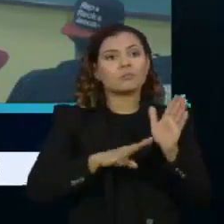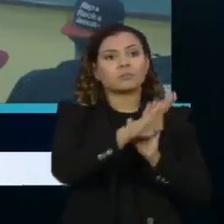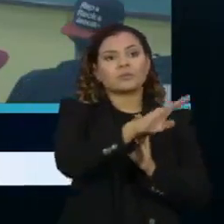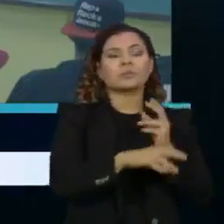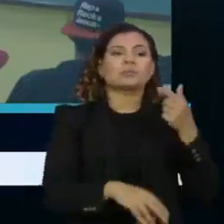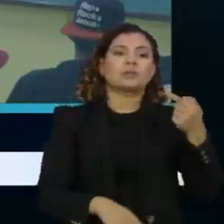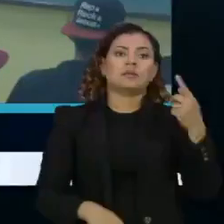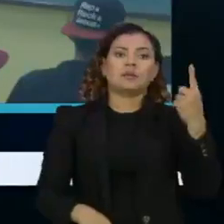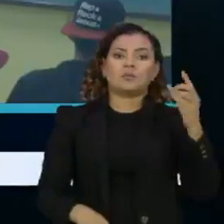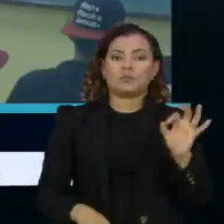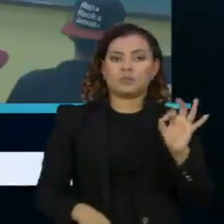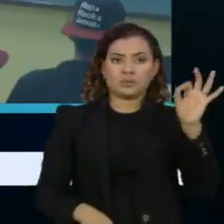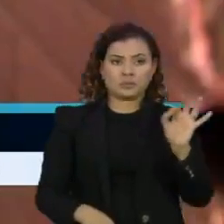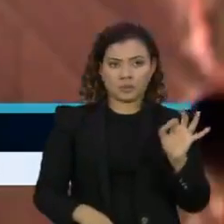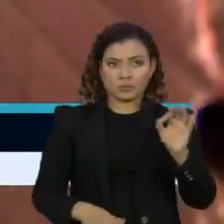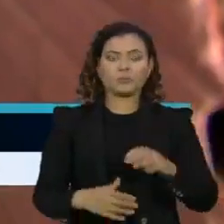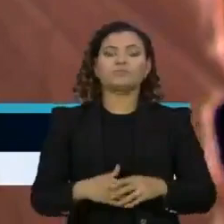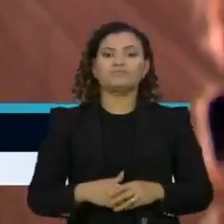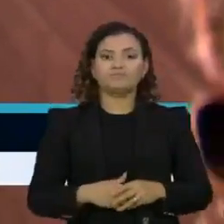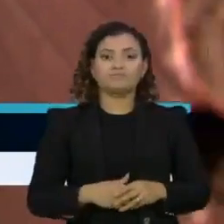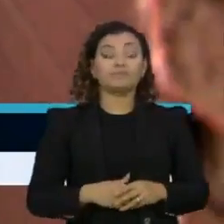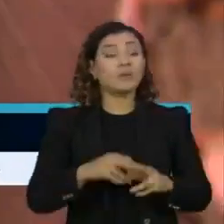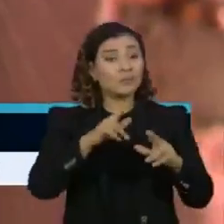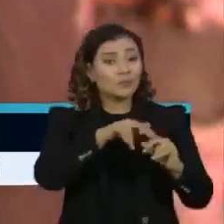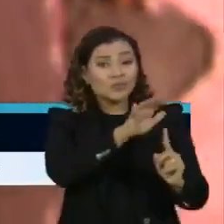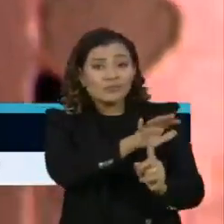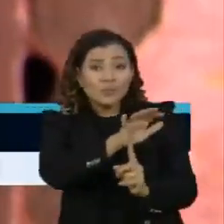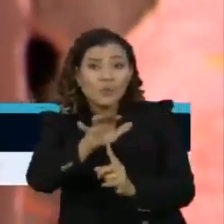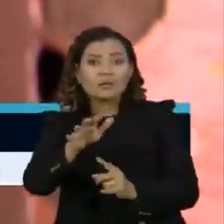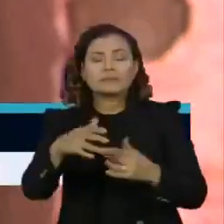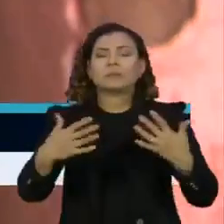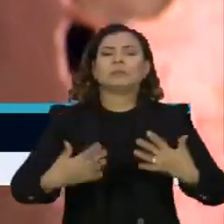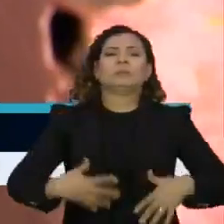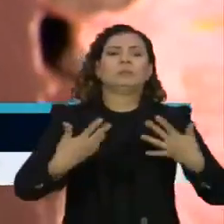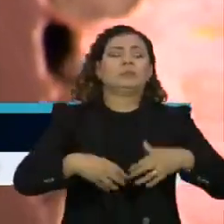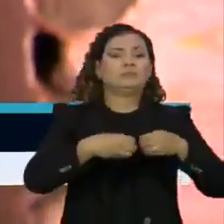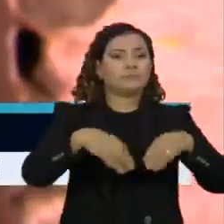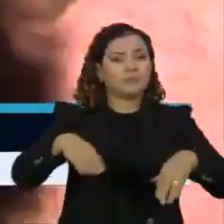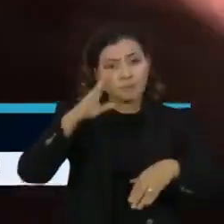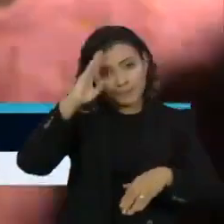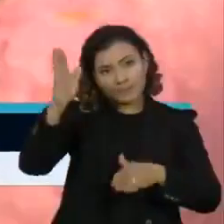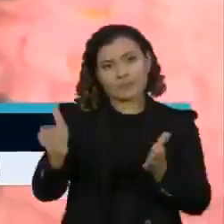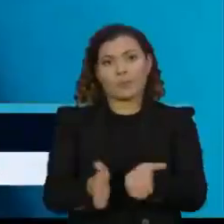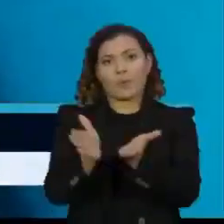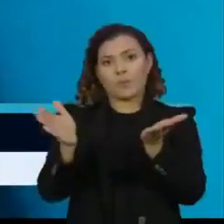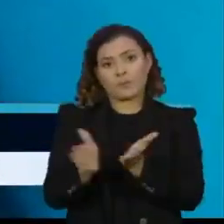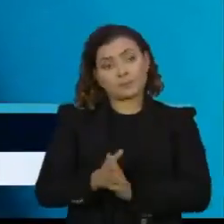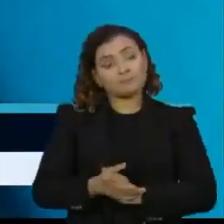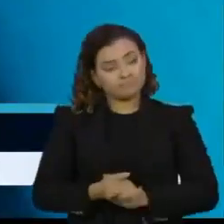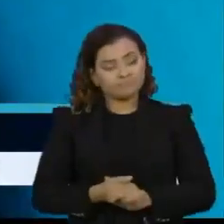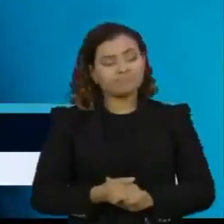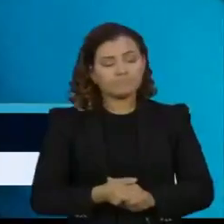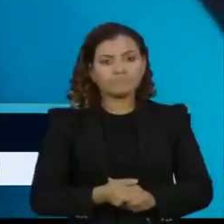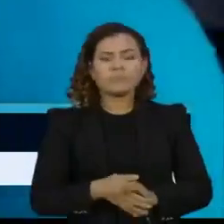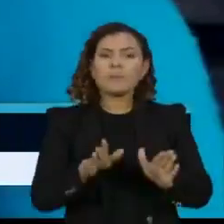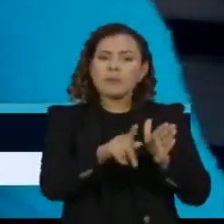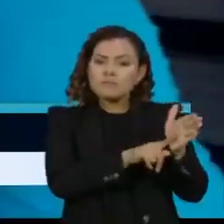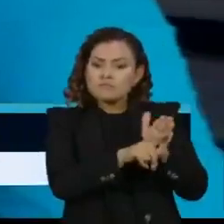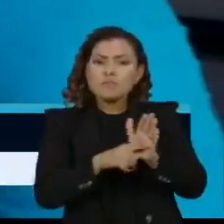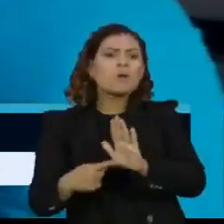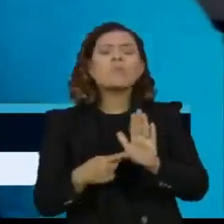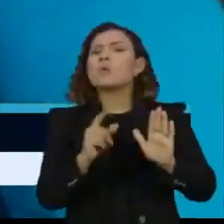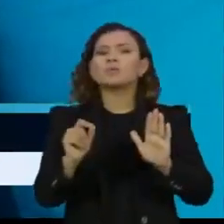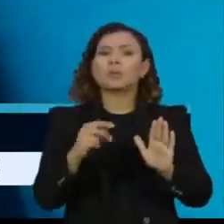71% na região. E o impacto será maior entre os mais pobres. O levantamento afirma,